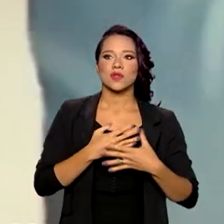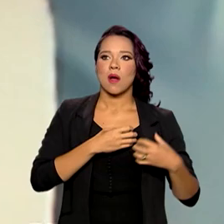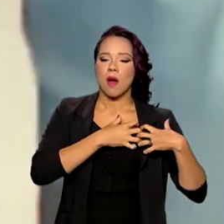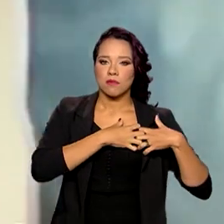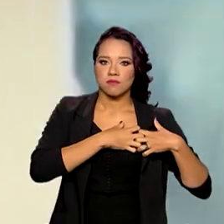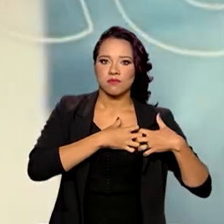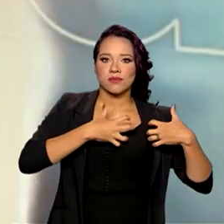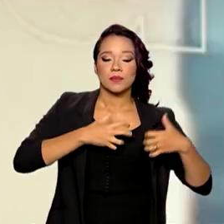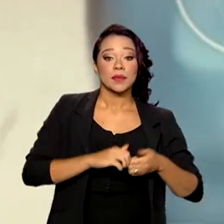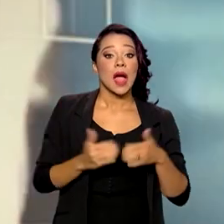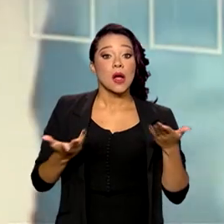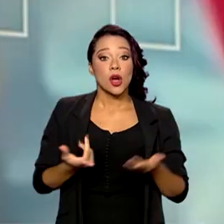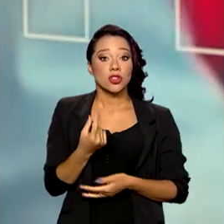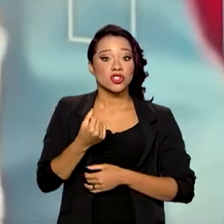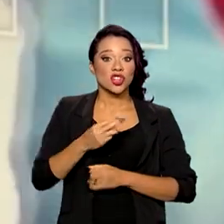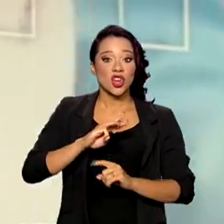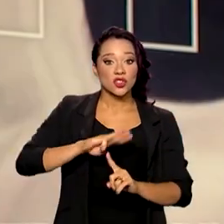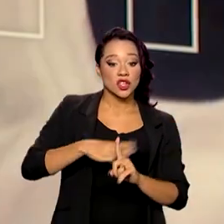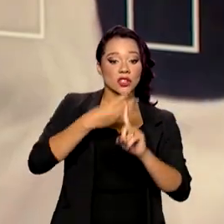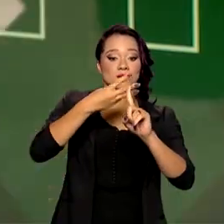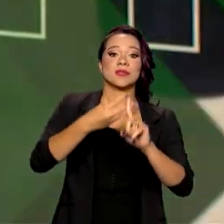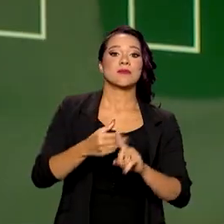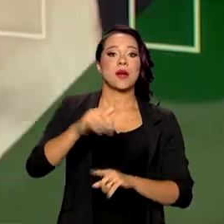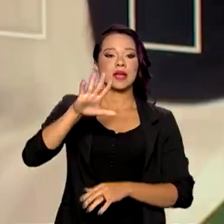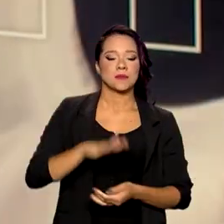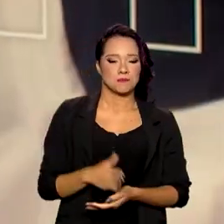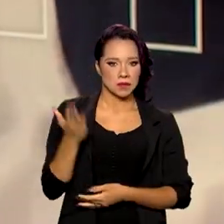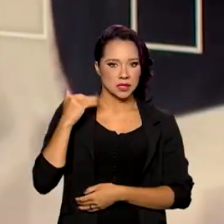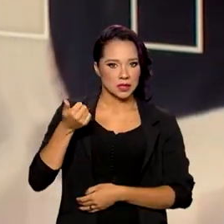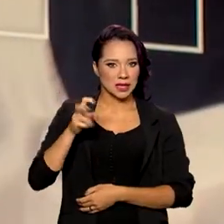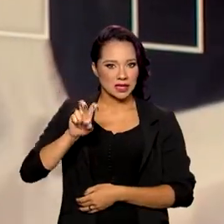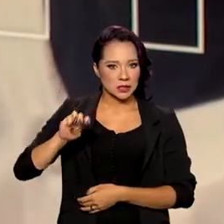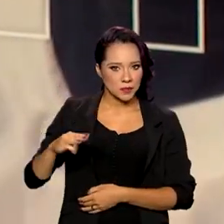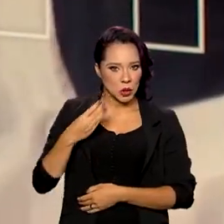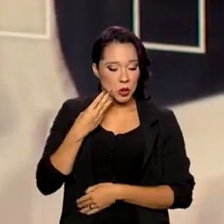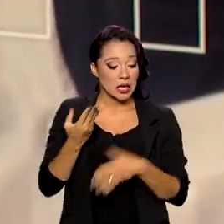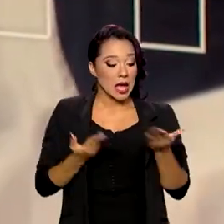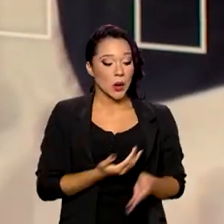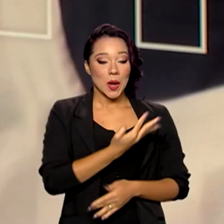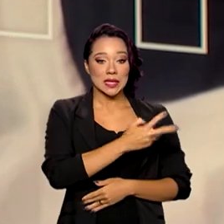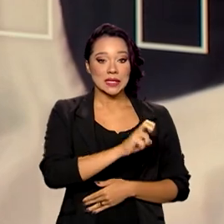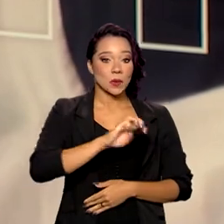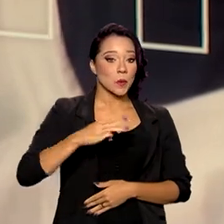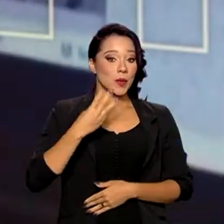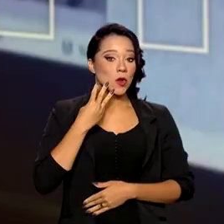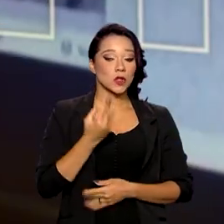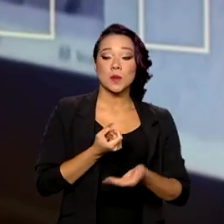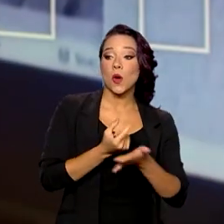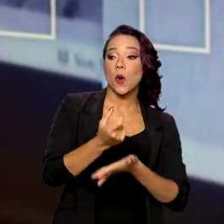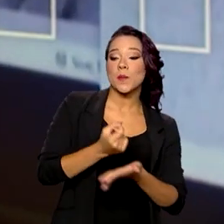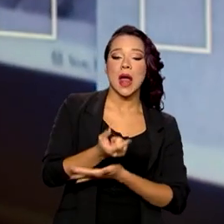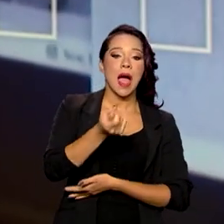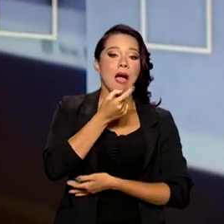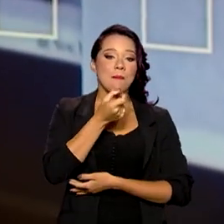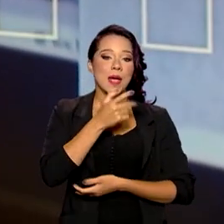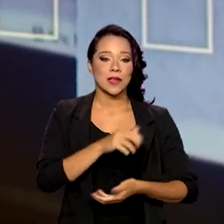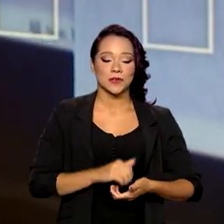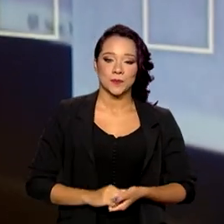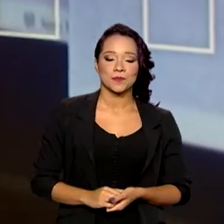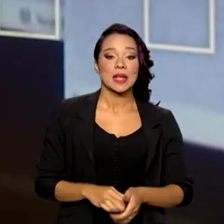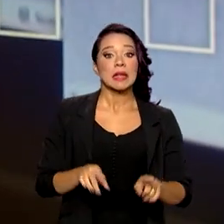para a aquisição dos trombolíticos, de 15 milhões para 45 milhões. Também priorizamos,